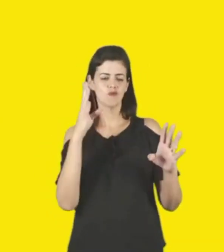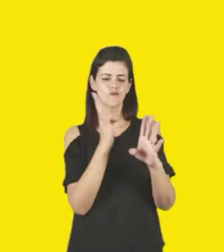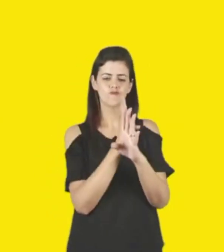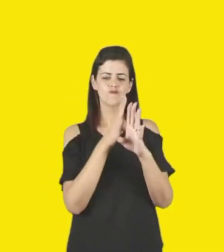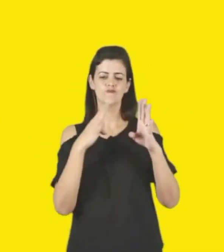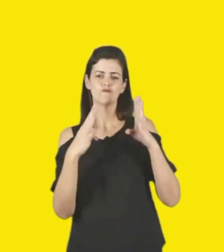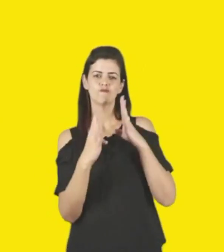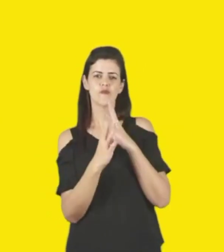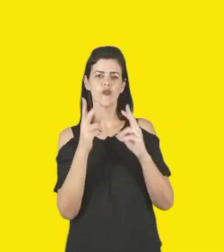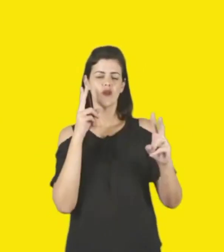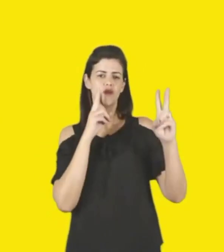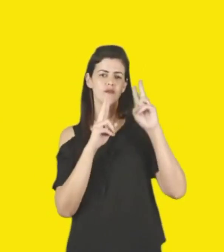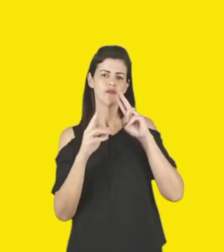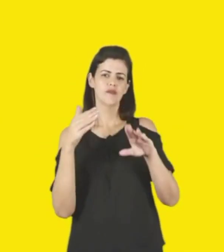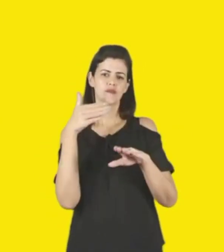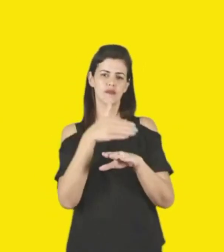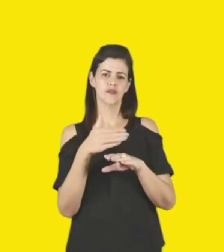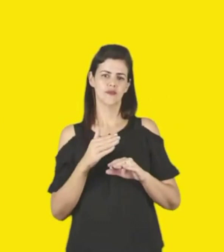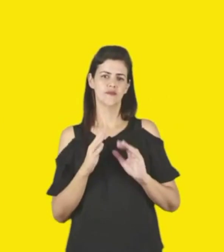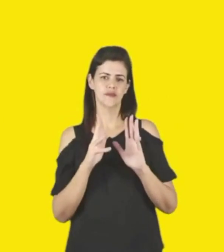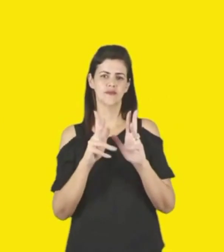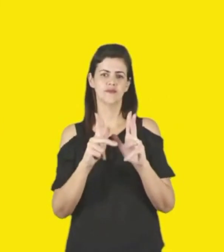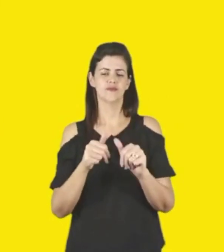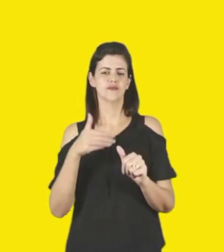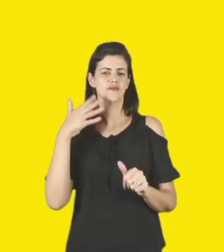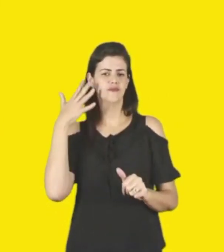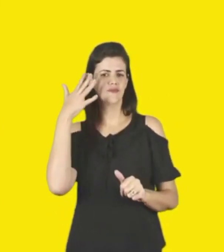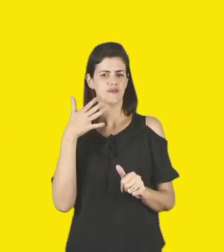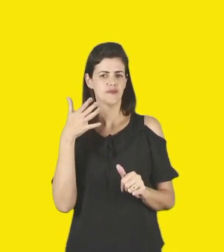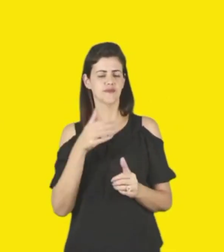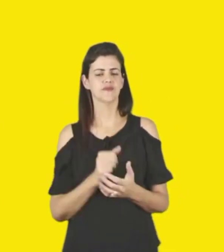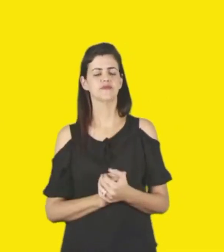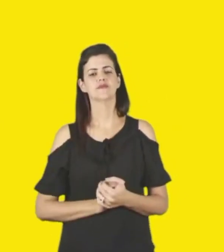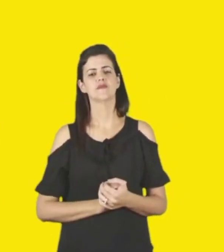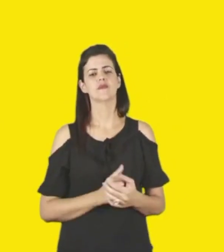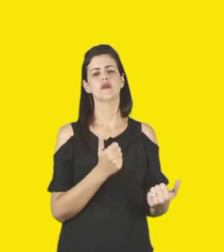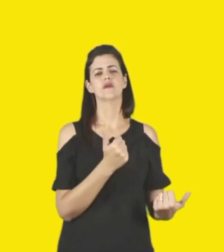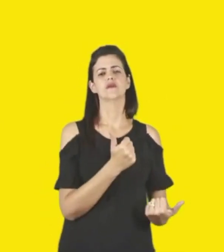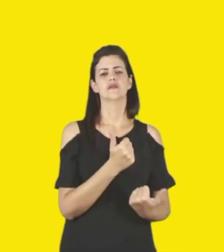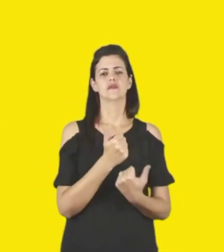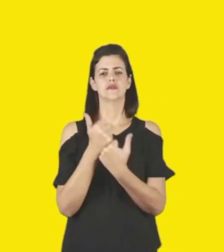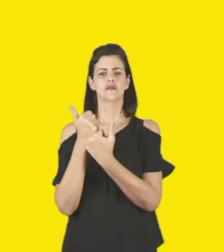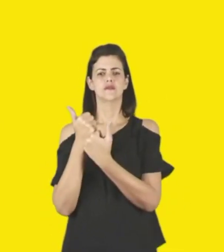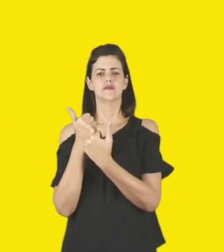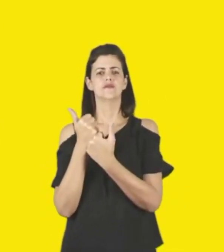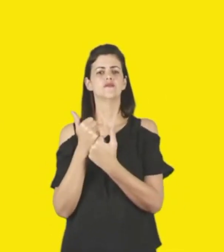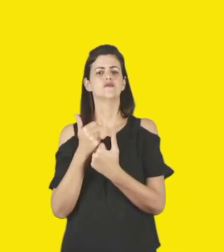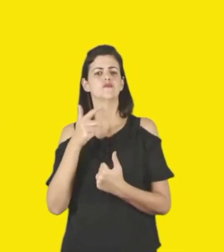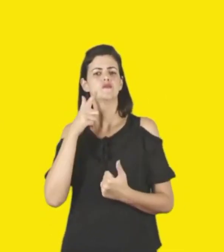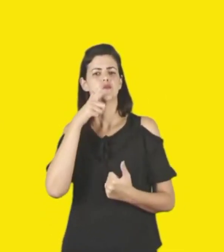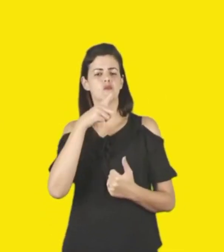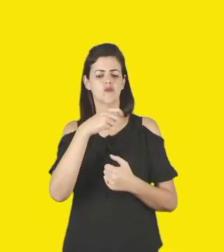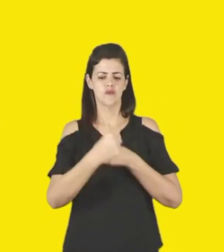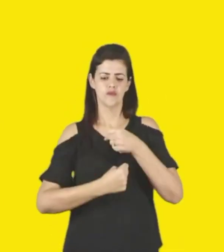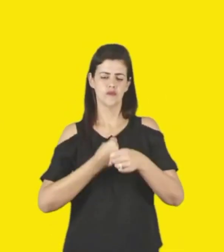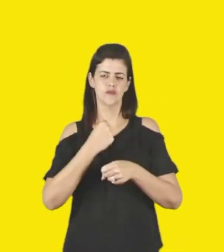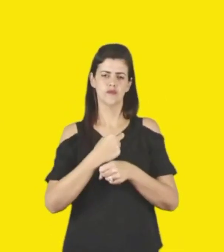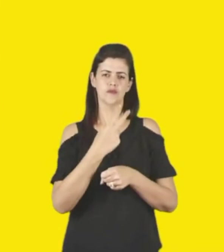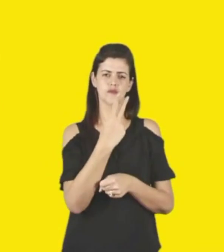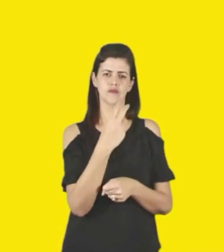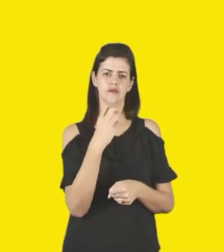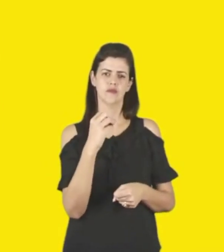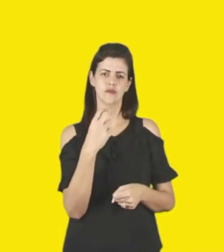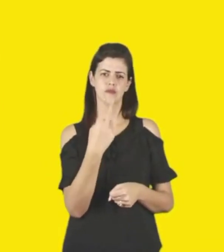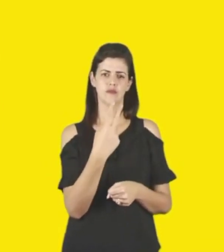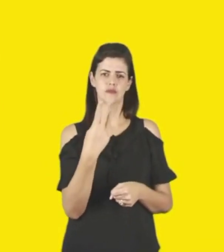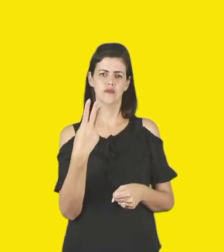participar do circuito. Esse apoio, ele possibilita, neste ano, que o projeto compreenda